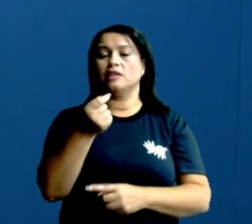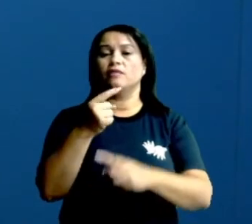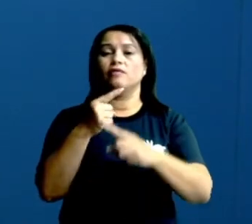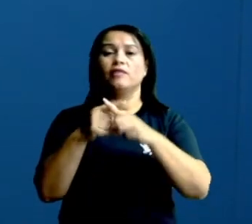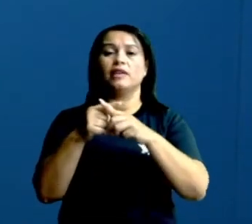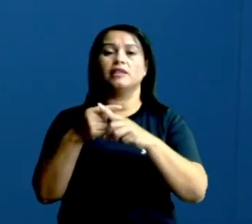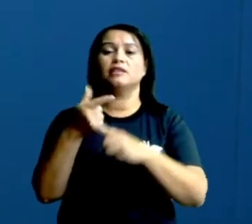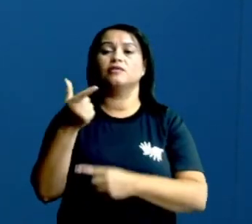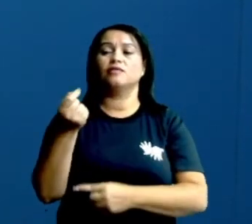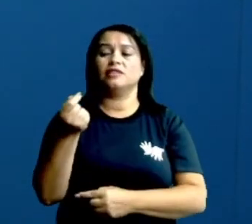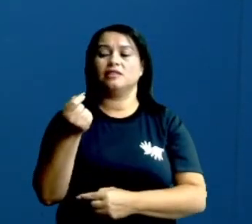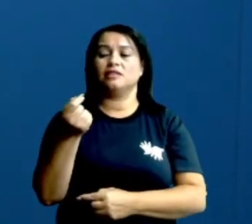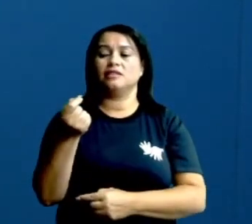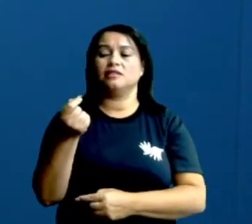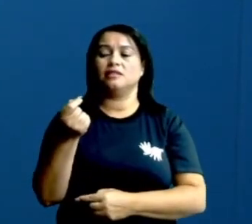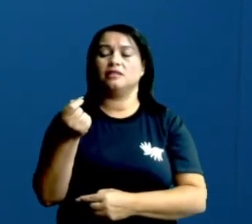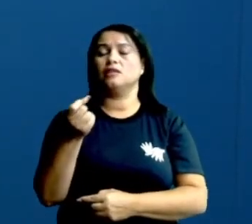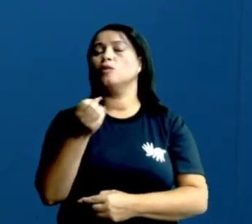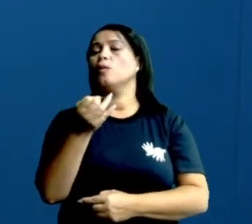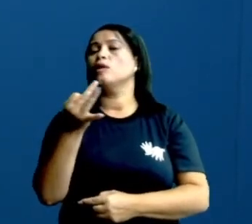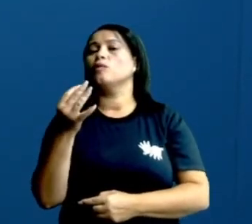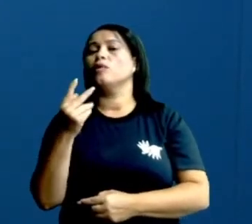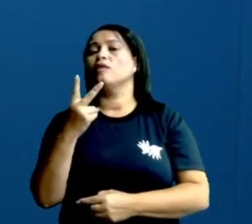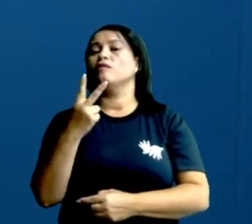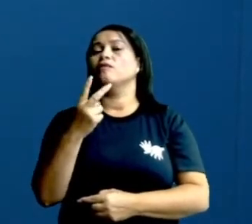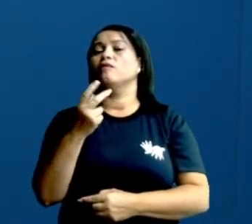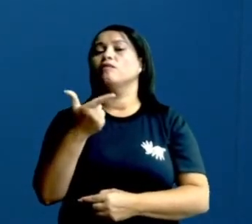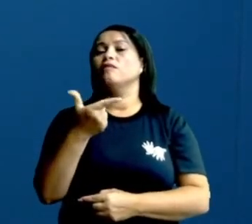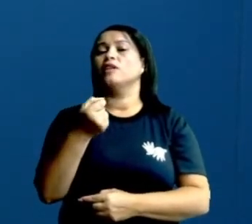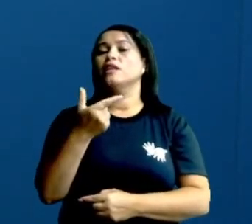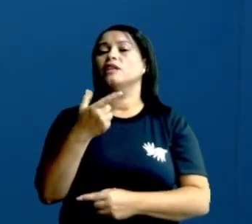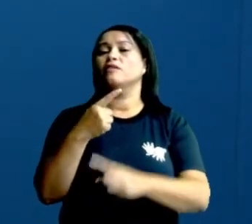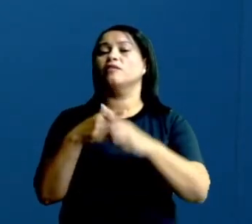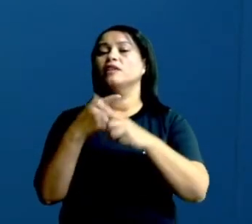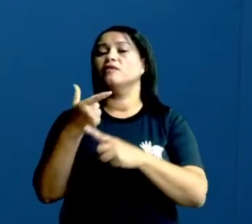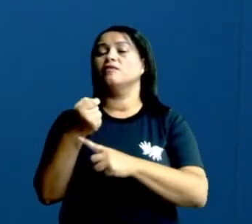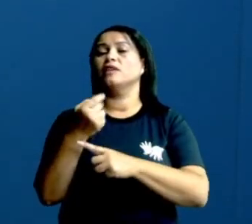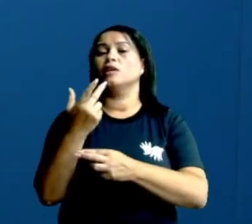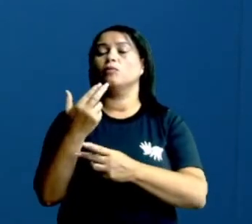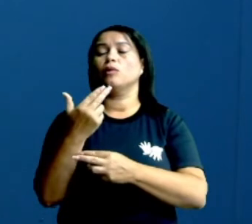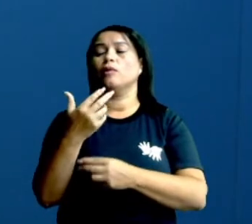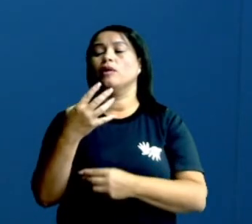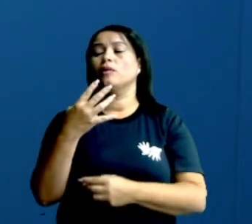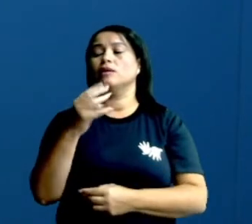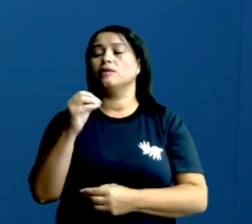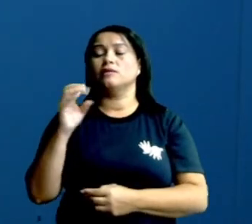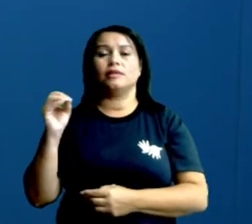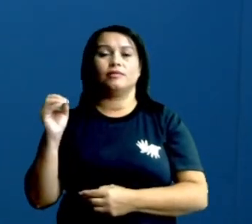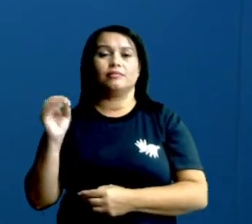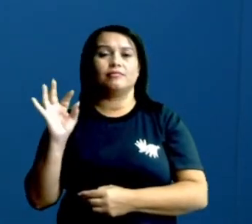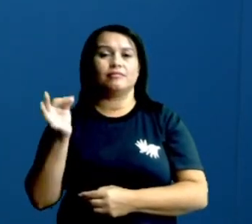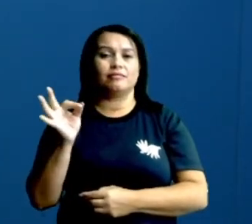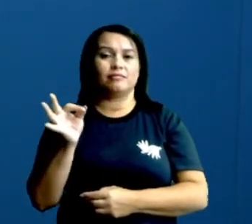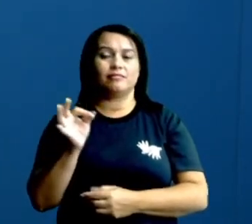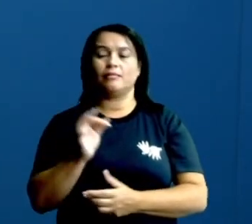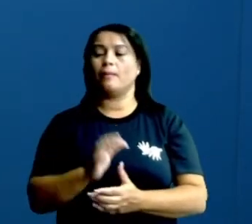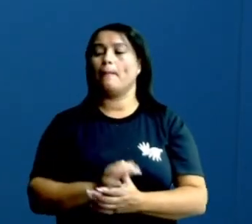vezes 20. E quanto é 20 vezes 20? 20 vezes 20 é igual a 400.